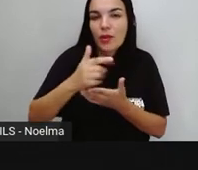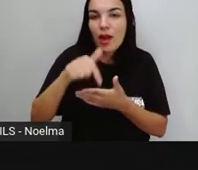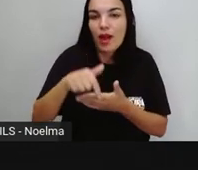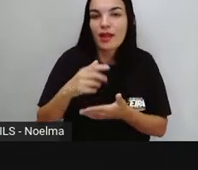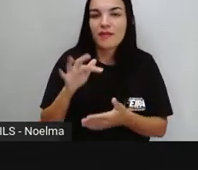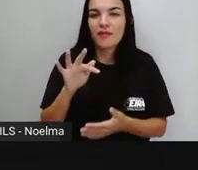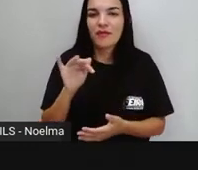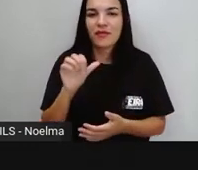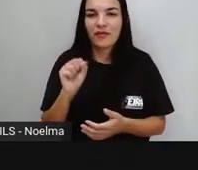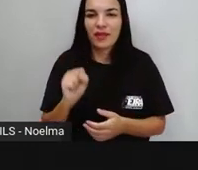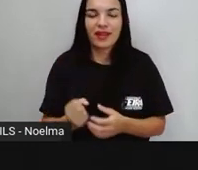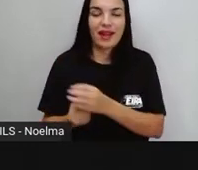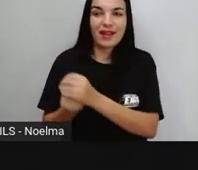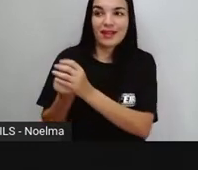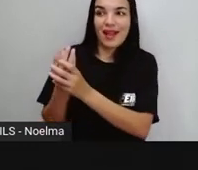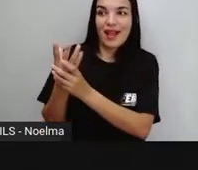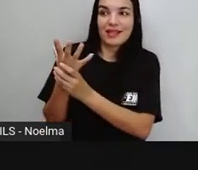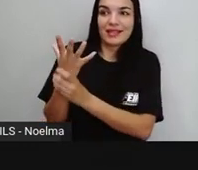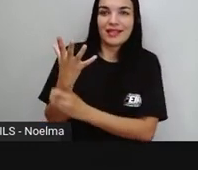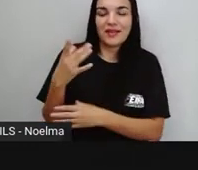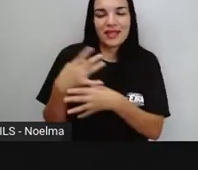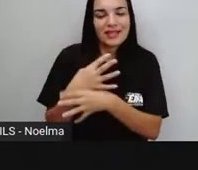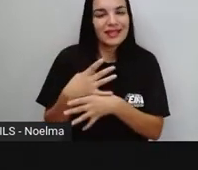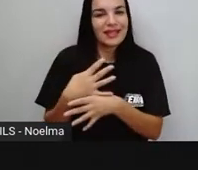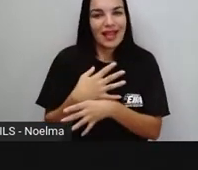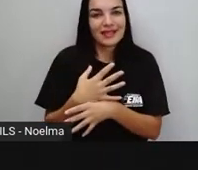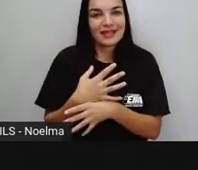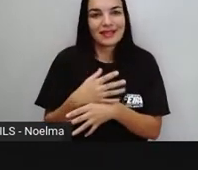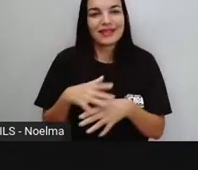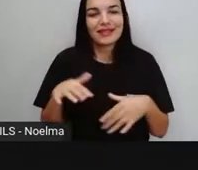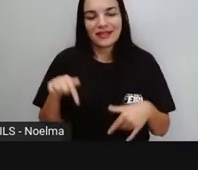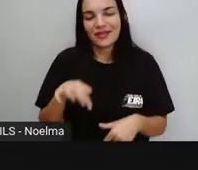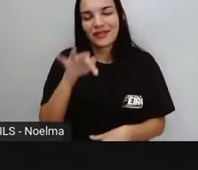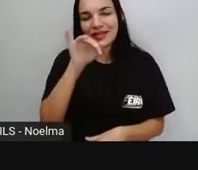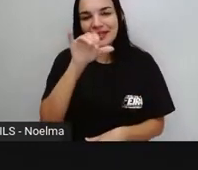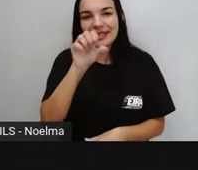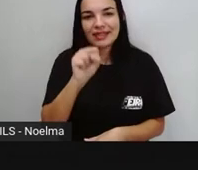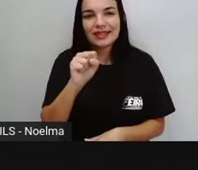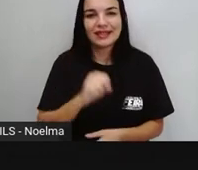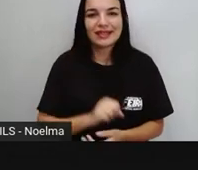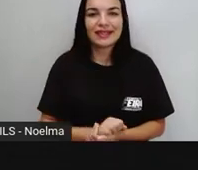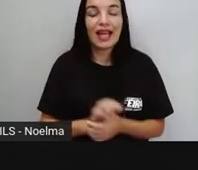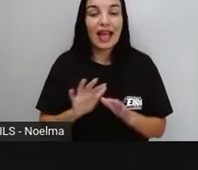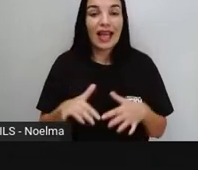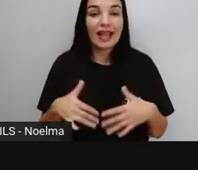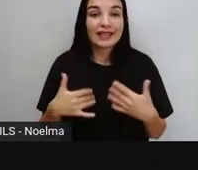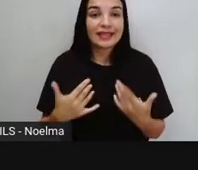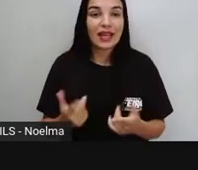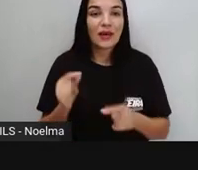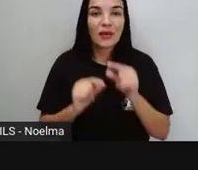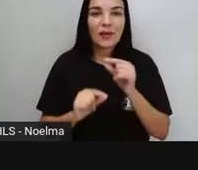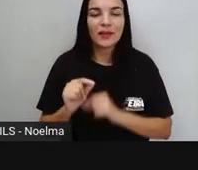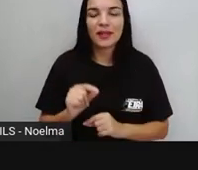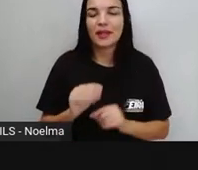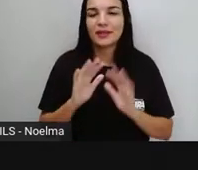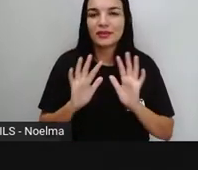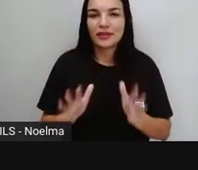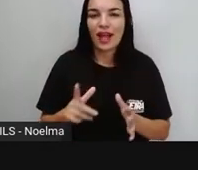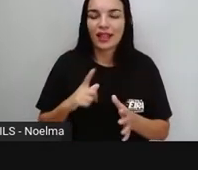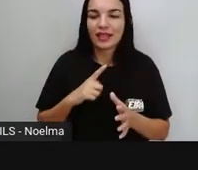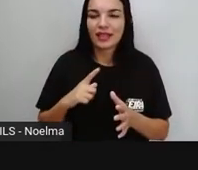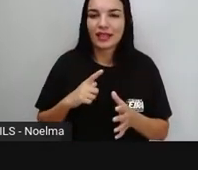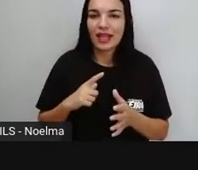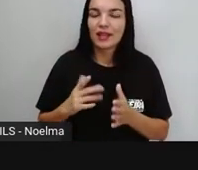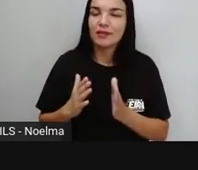Feira e deu início à cidade, à própria cidade de Feira de Santana. Então, esse monumento homenageia aí